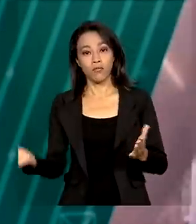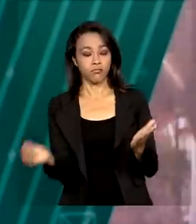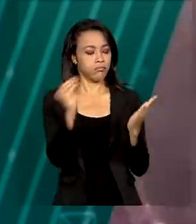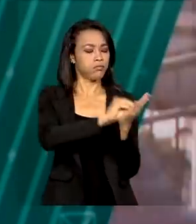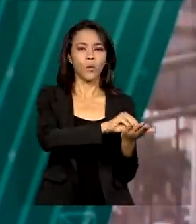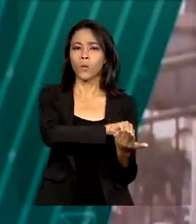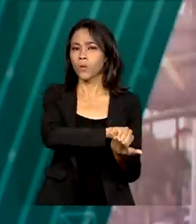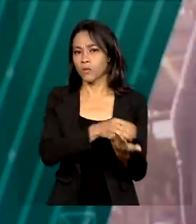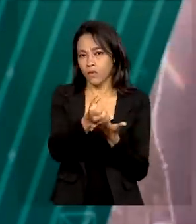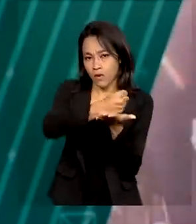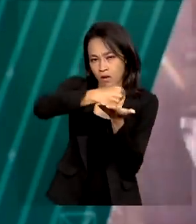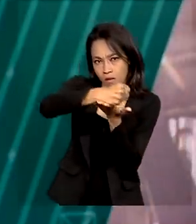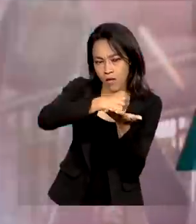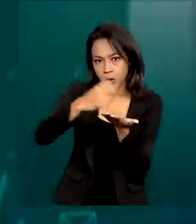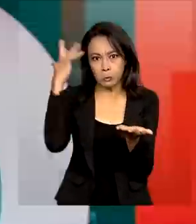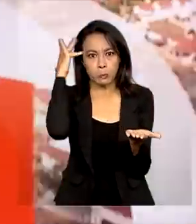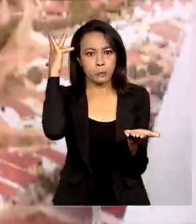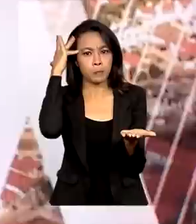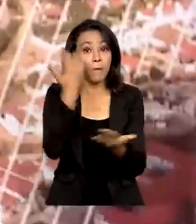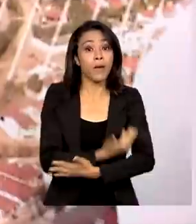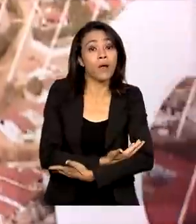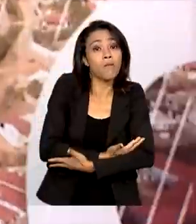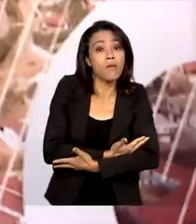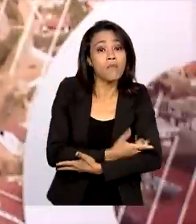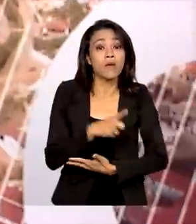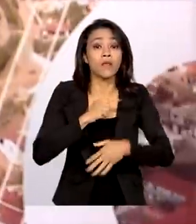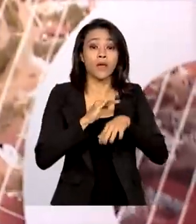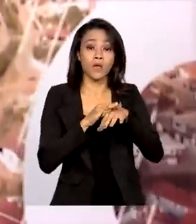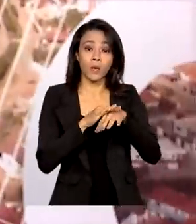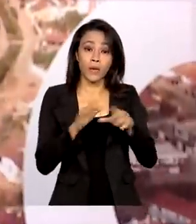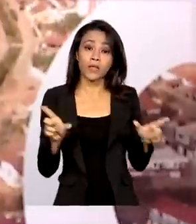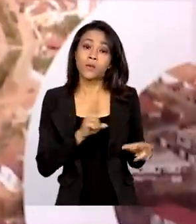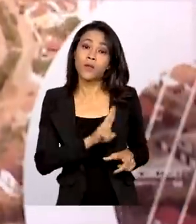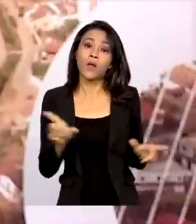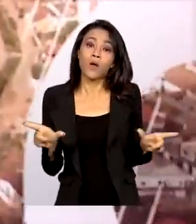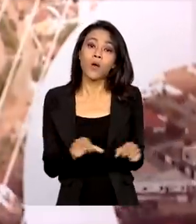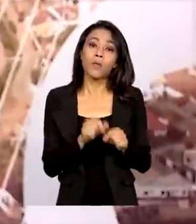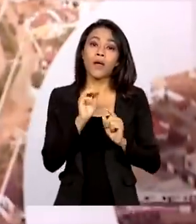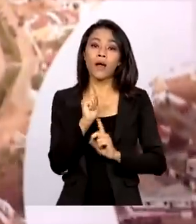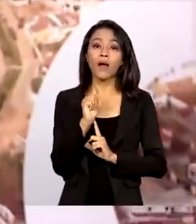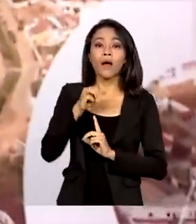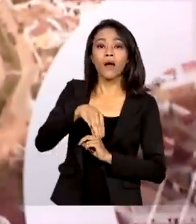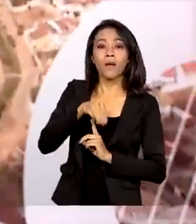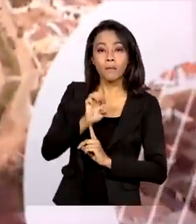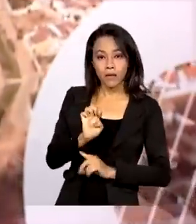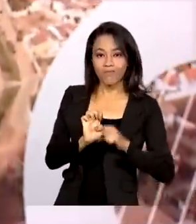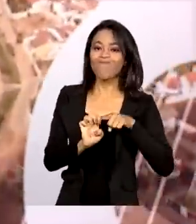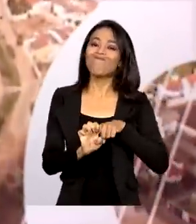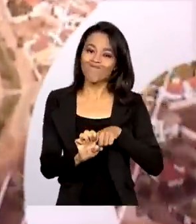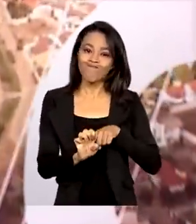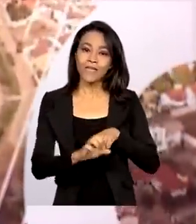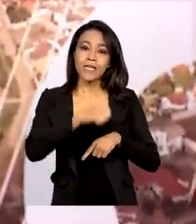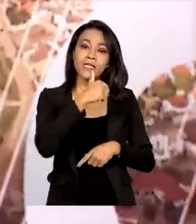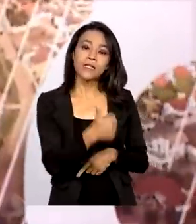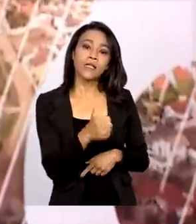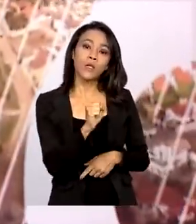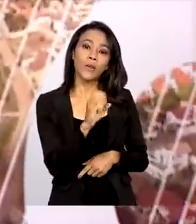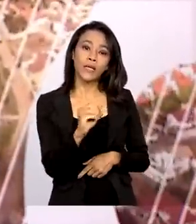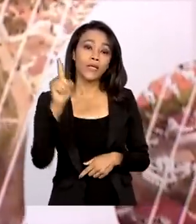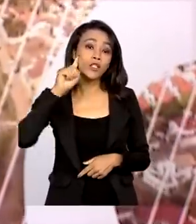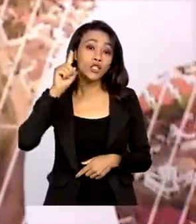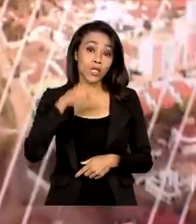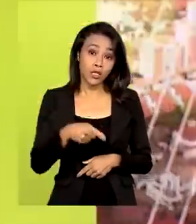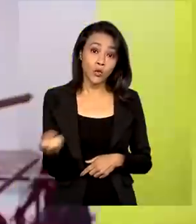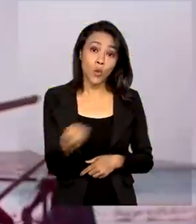medicamento de última geração para bebês com atrofia muscular espinhal, conhecida como AMI. Em 180 dias, o